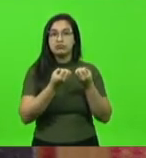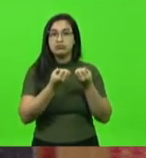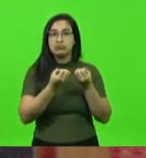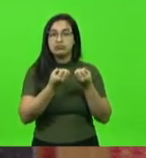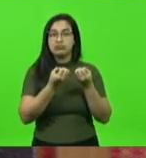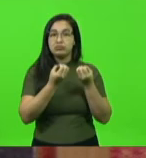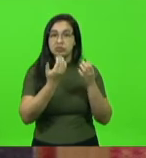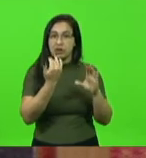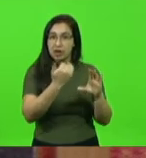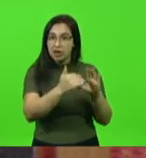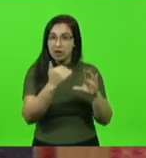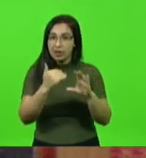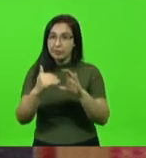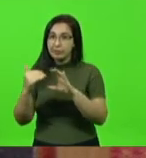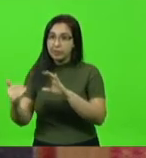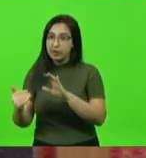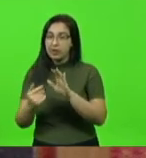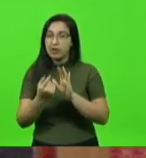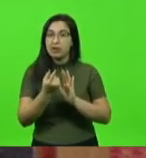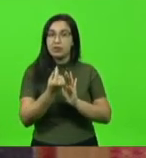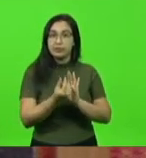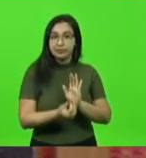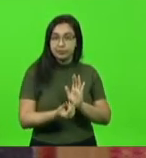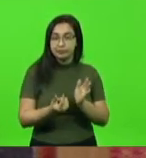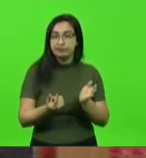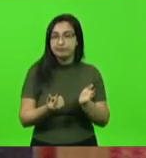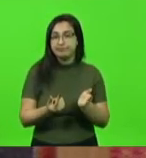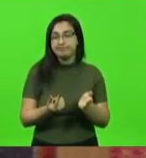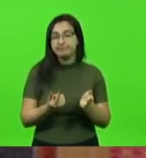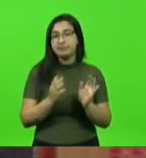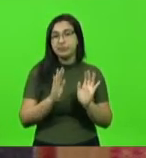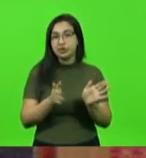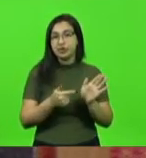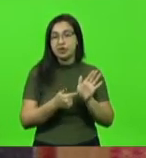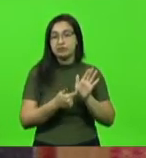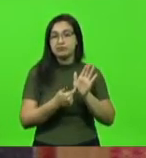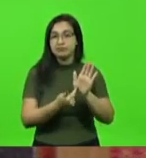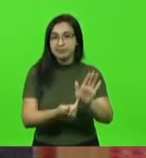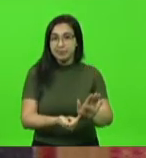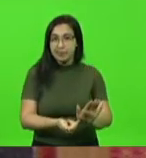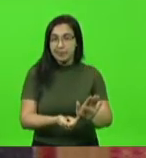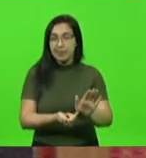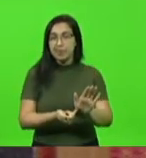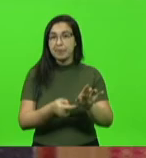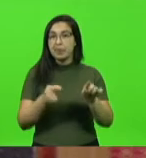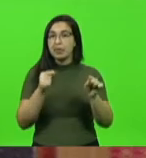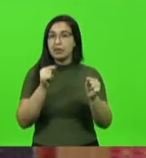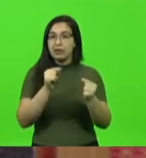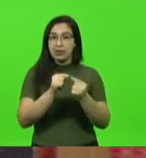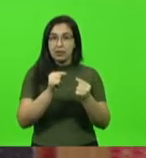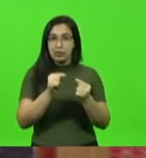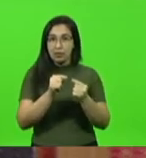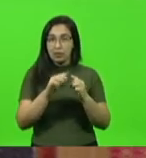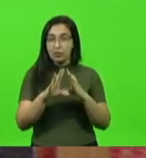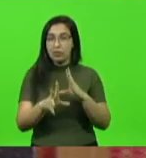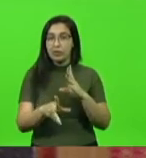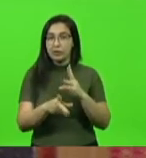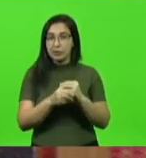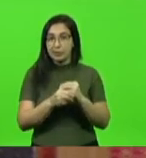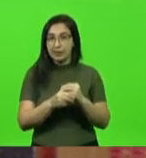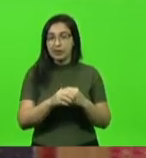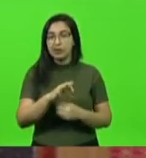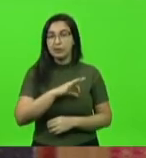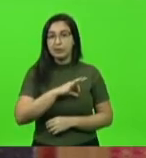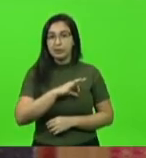fiz a destinação de emenda mais ou menos na mesma proporção minhas emendas para a polícia